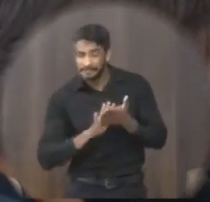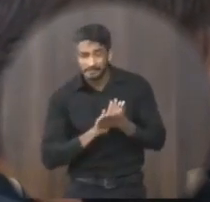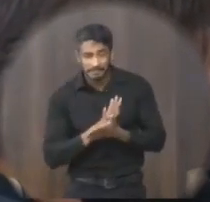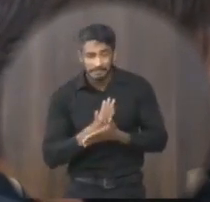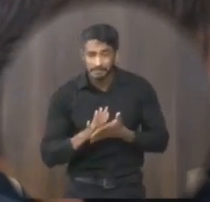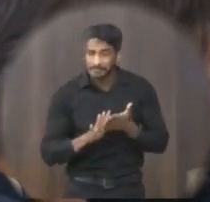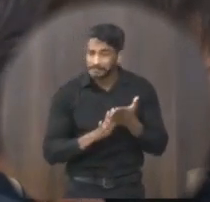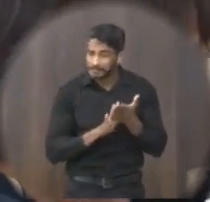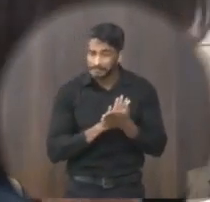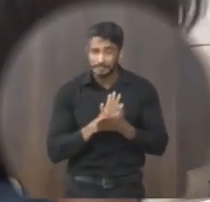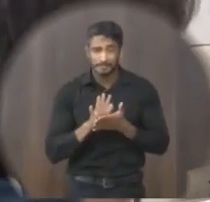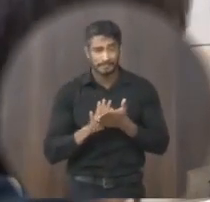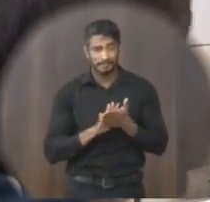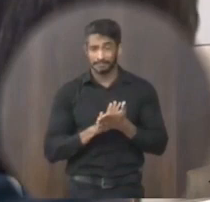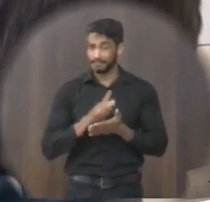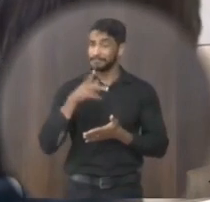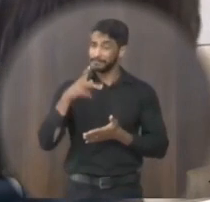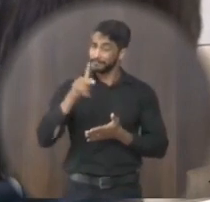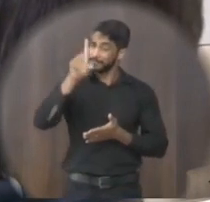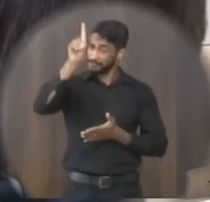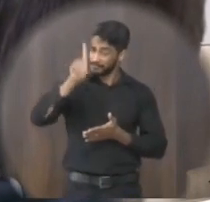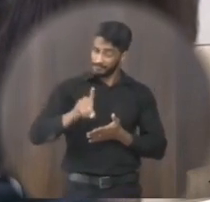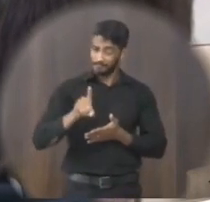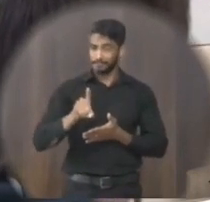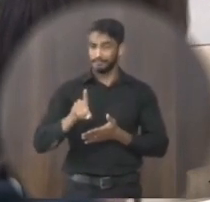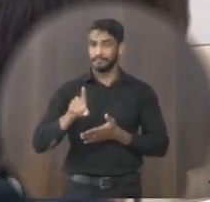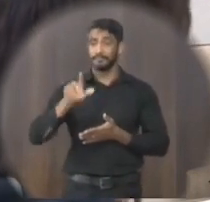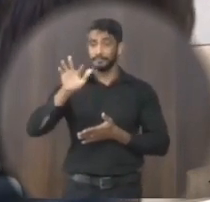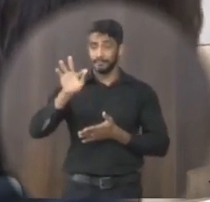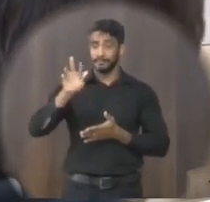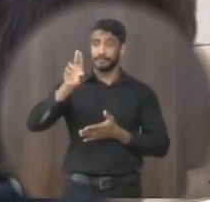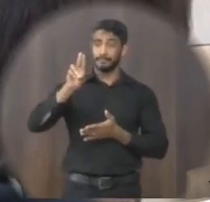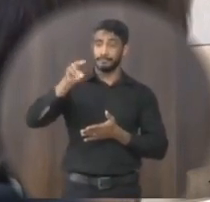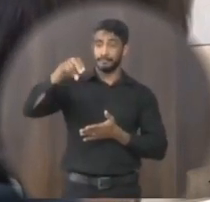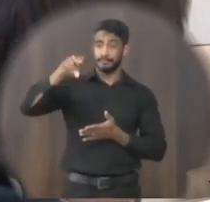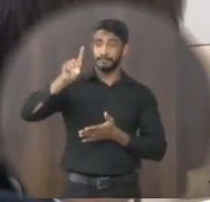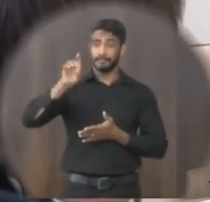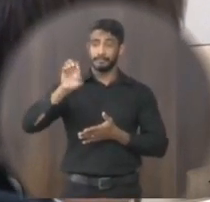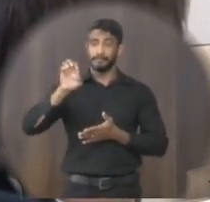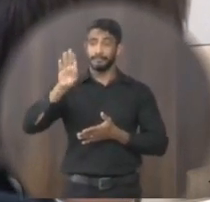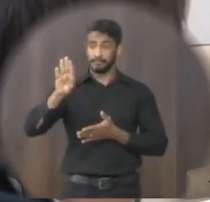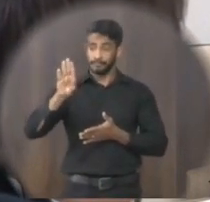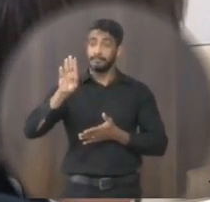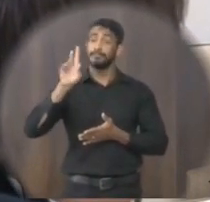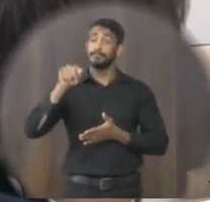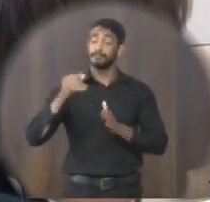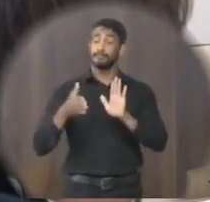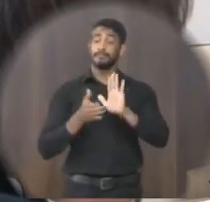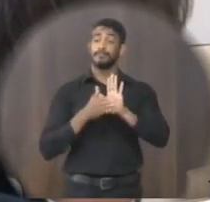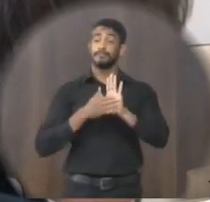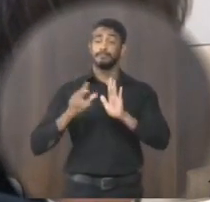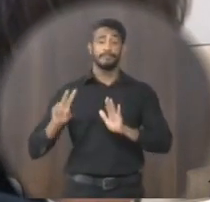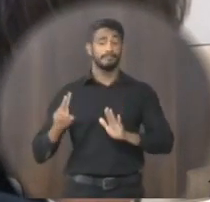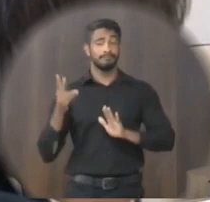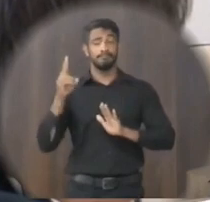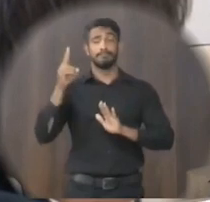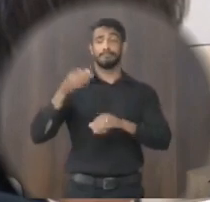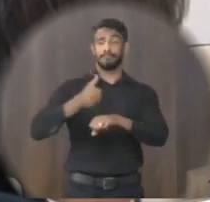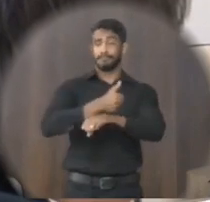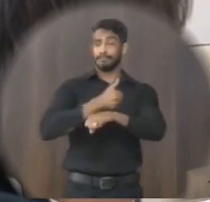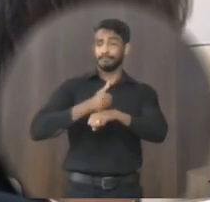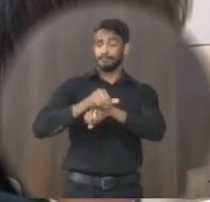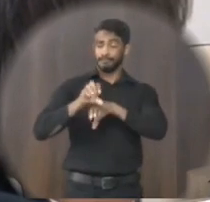que é direito lembrando que o Fundeb ele foi criado com o propósito de valorização dos profissionais da educação básica